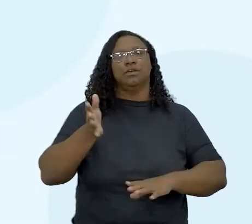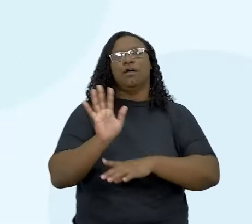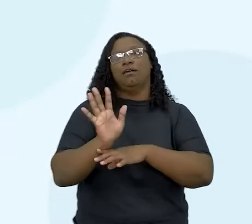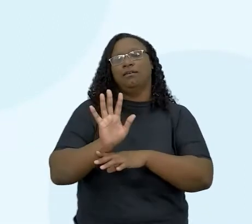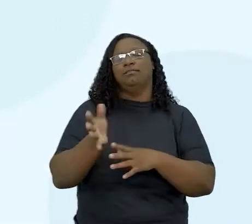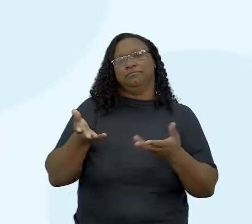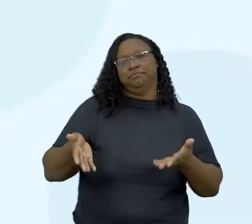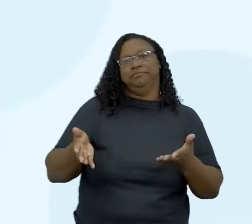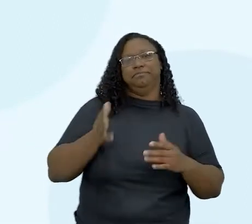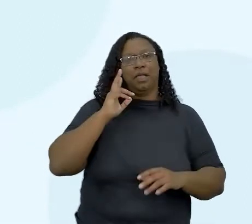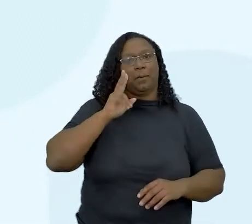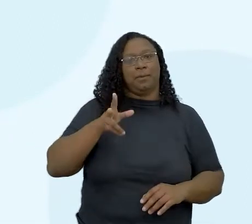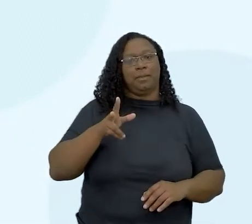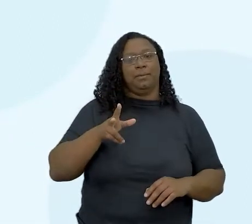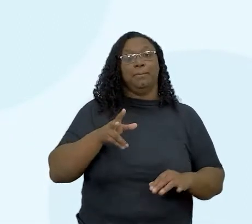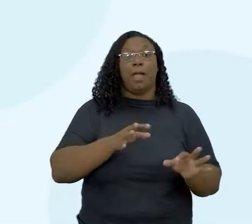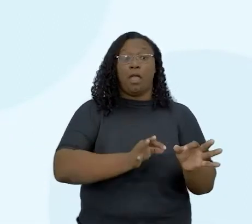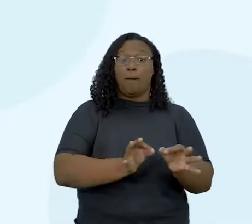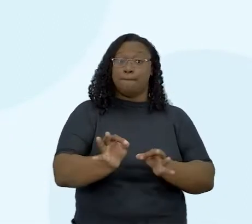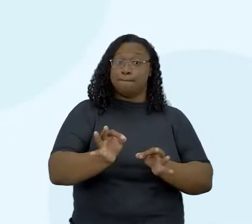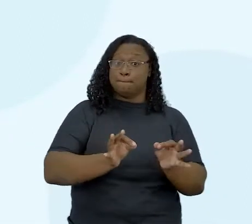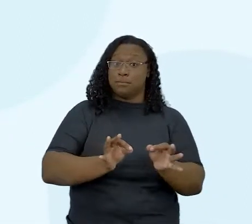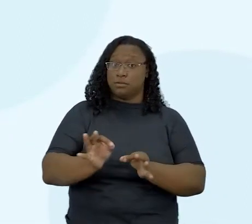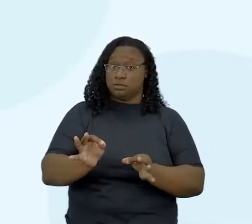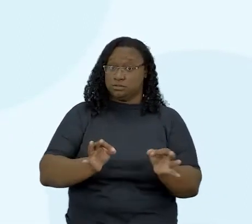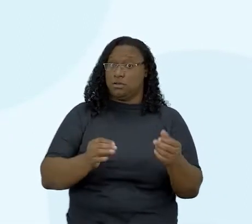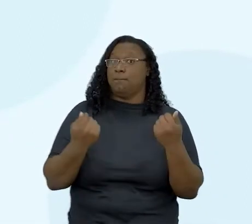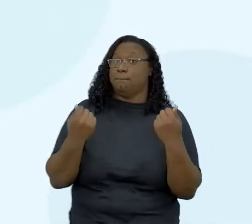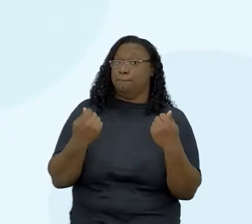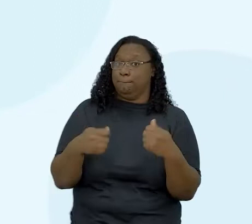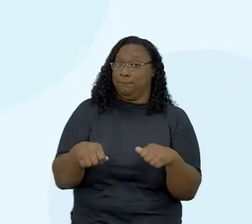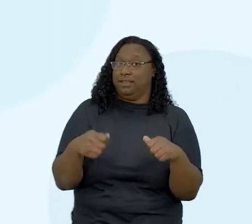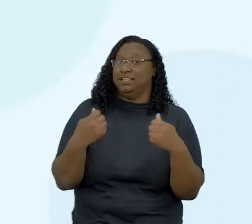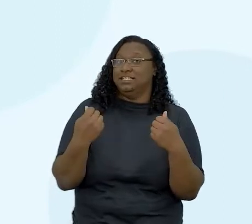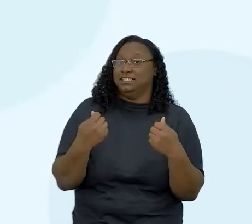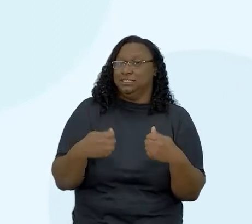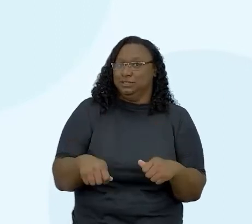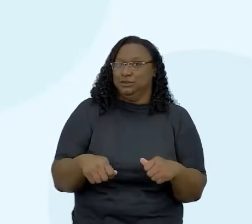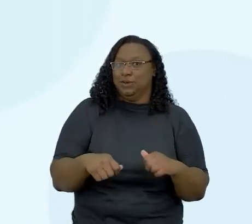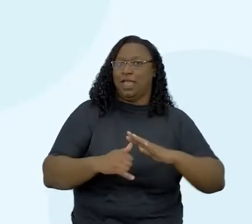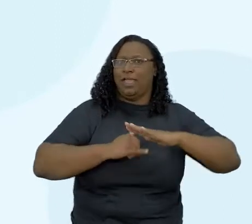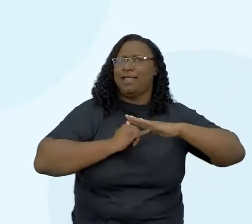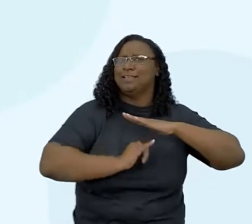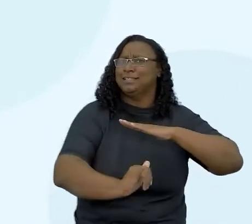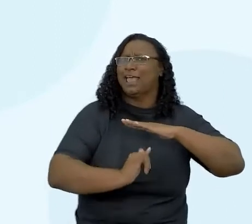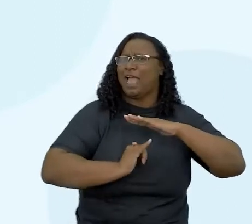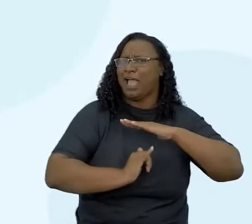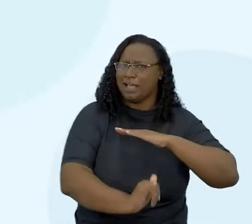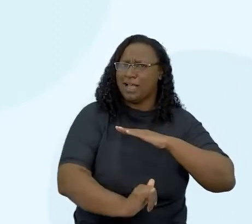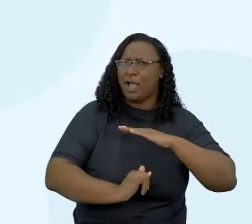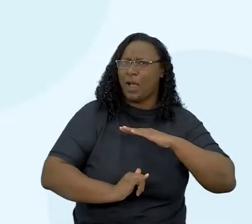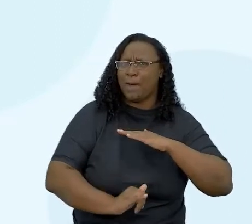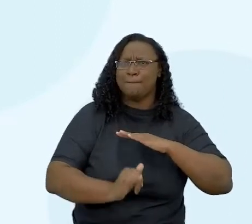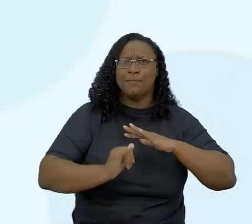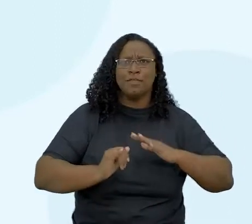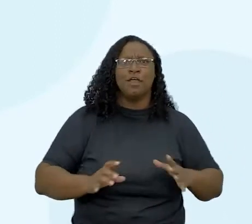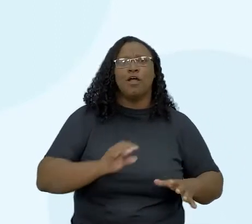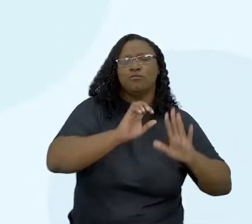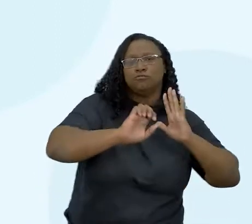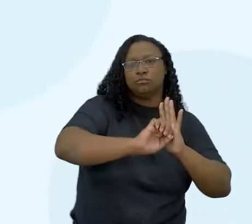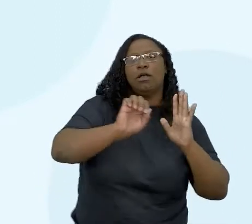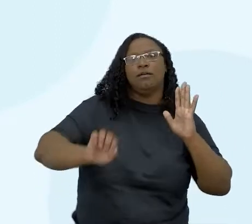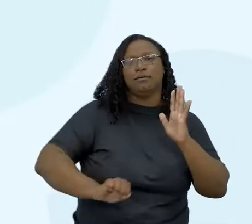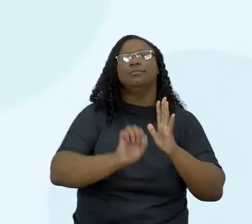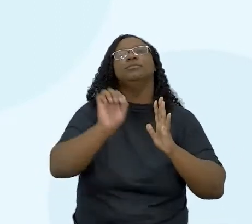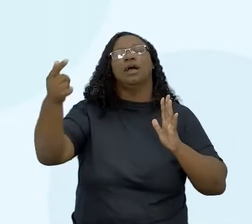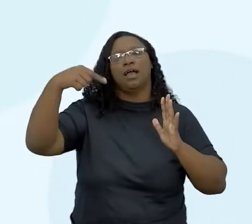gente tem a ideia do planejar, né? Planejar já é preciso, né? Quando a gente fala de startup, a gente fez essa relação com centro de mídias na última aula